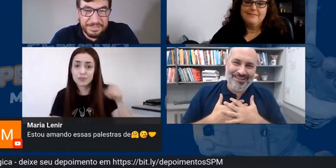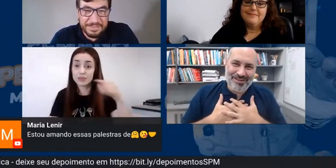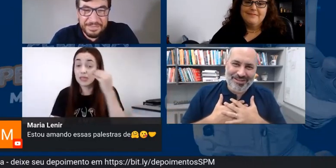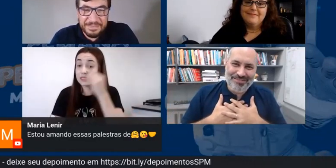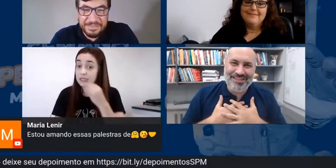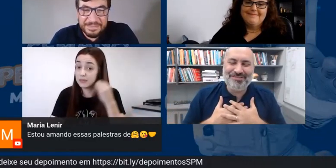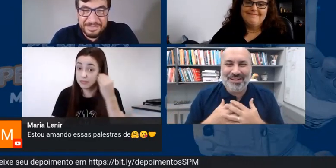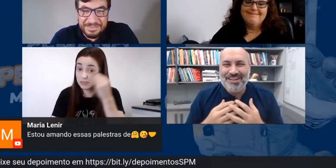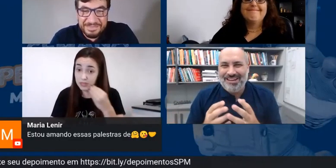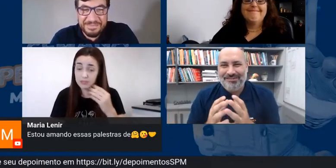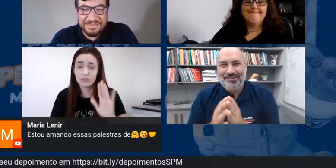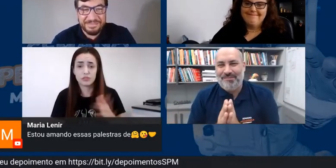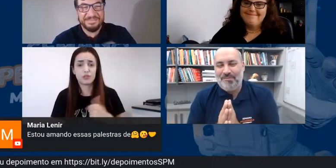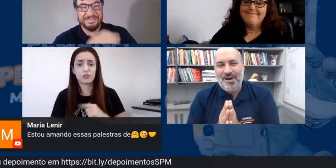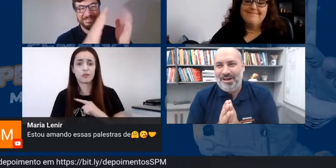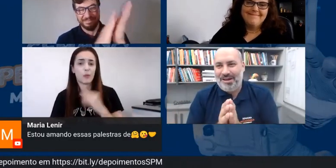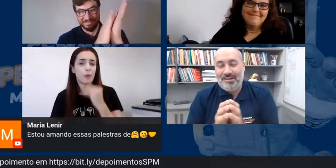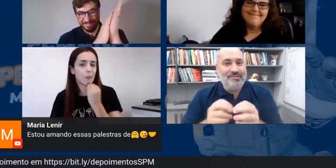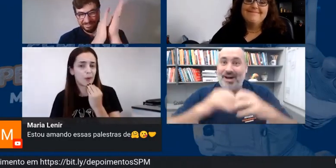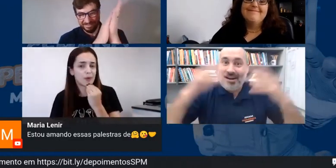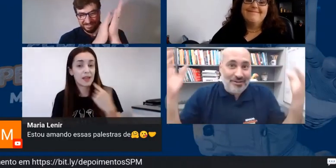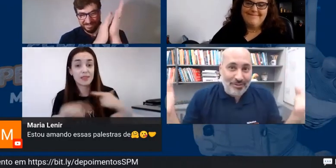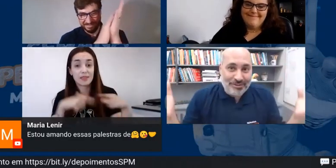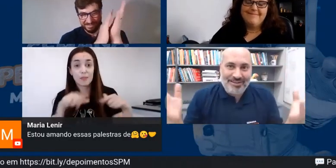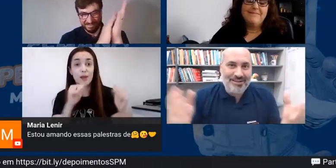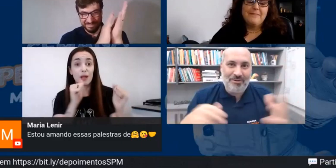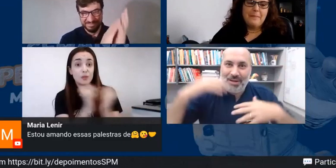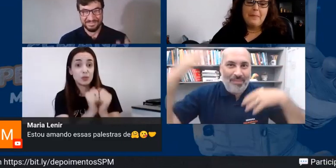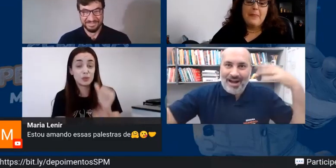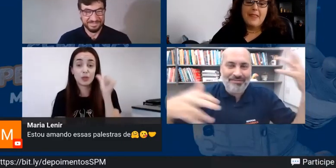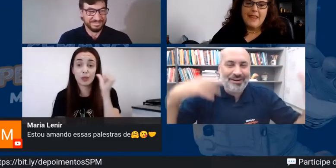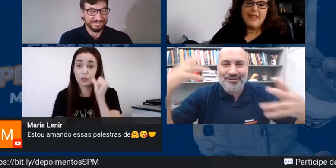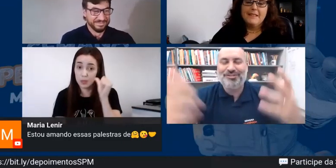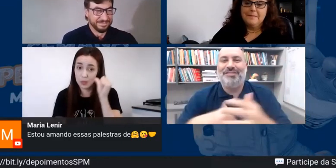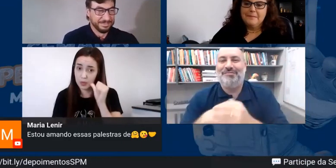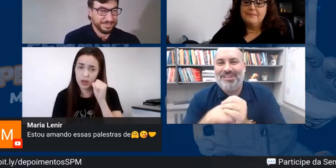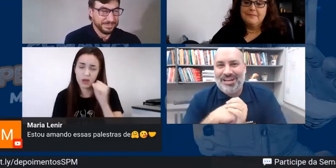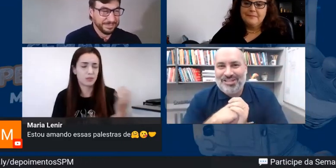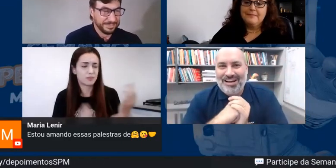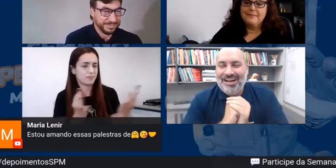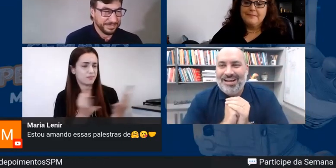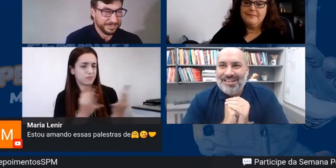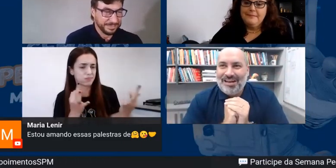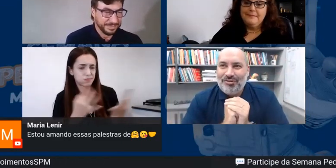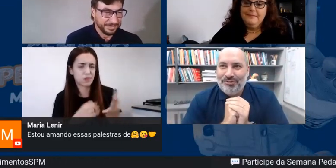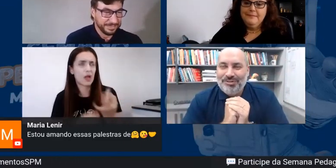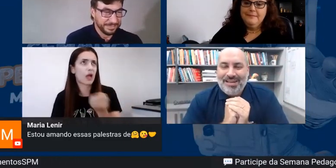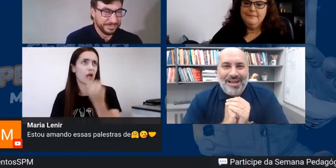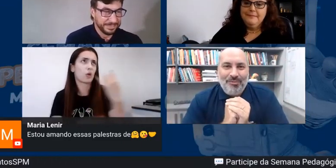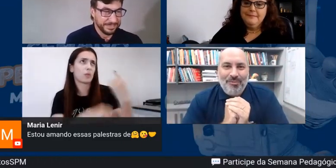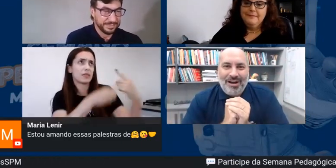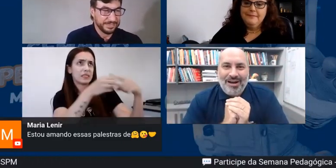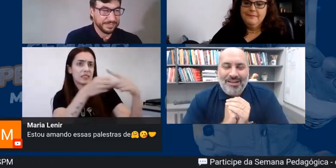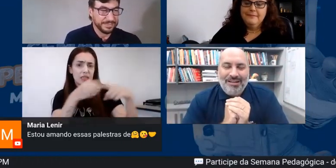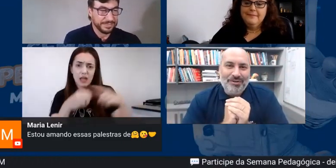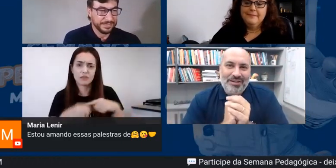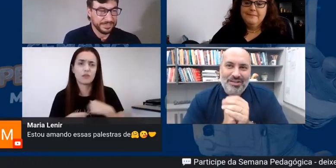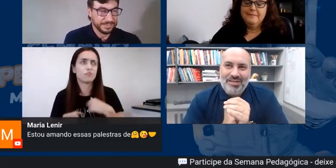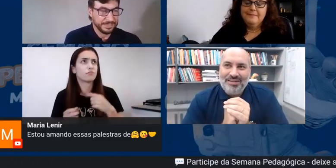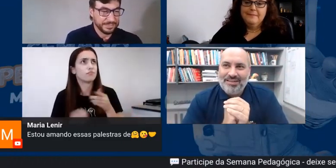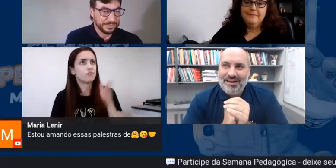meu filho, aqui em Curitiba, Então, e várias outras, em Cuiabá, várias outras pessoas estão juntas, é uma